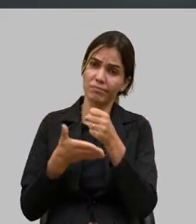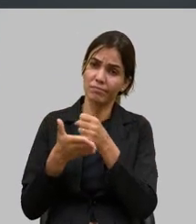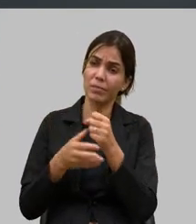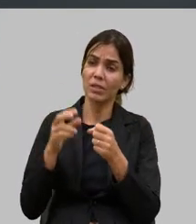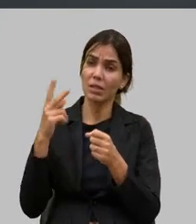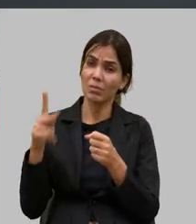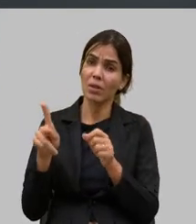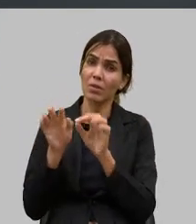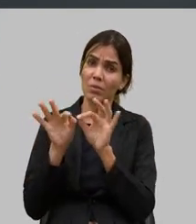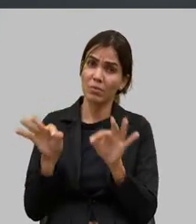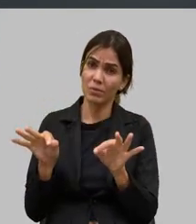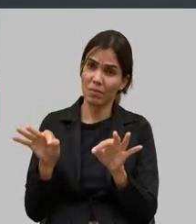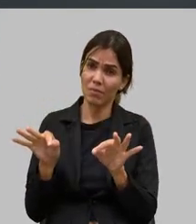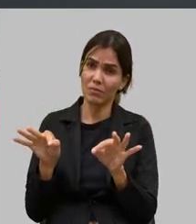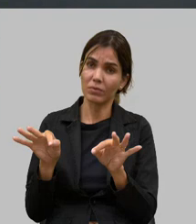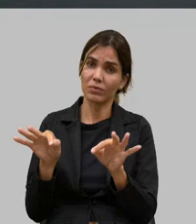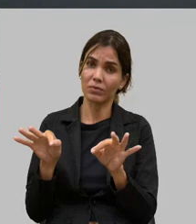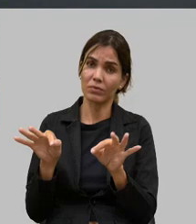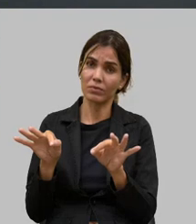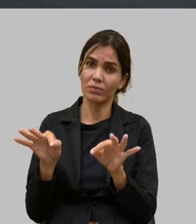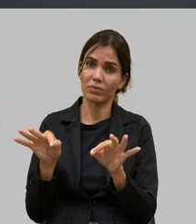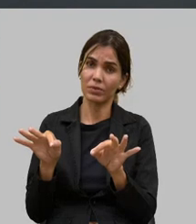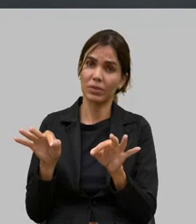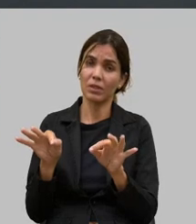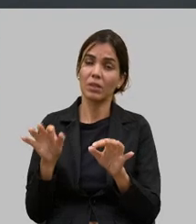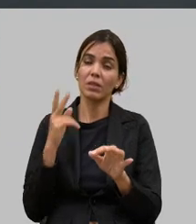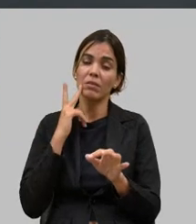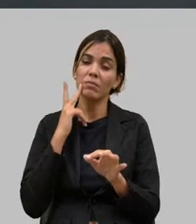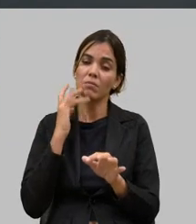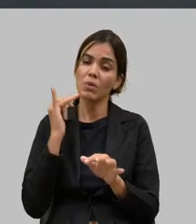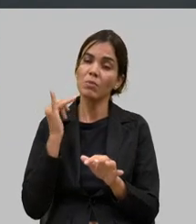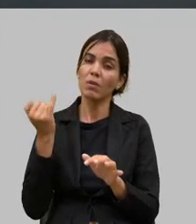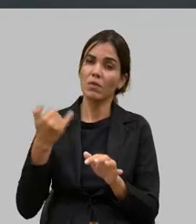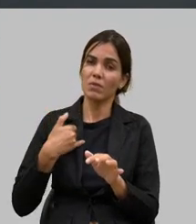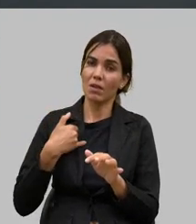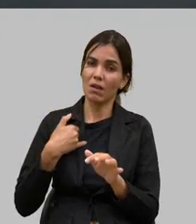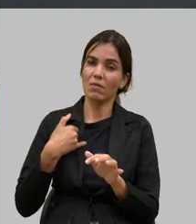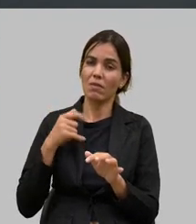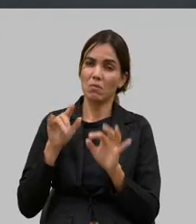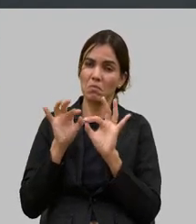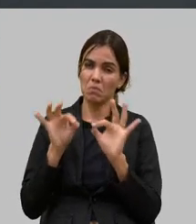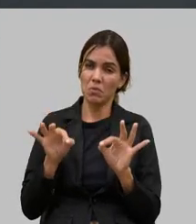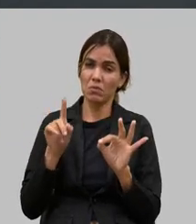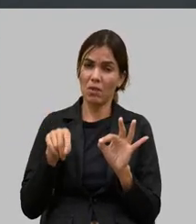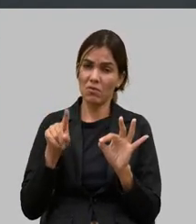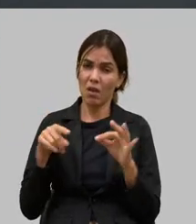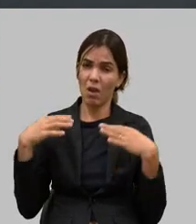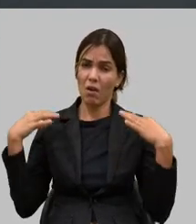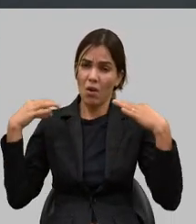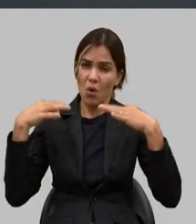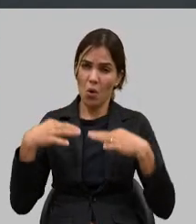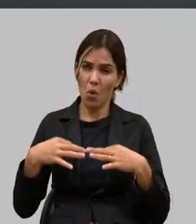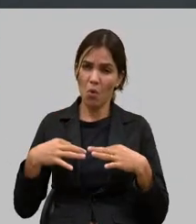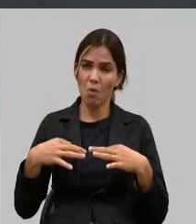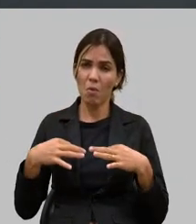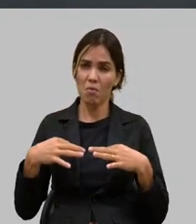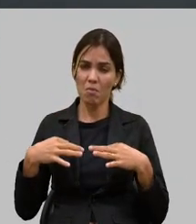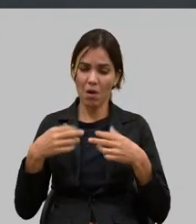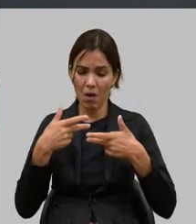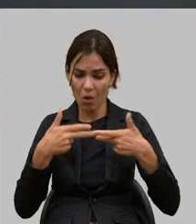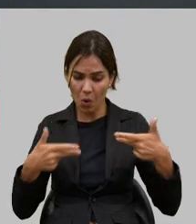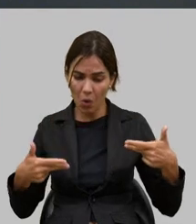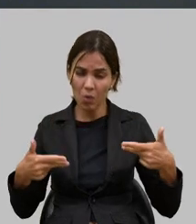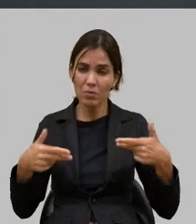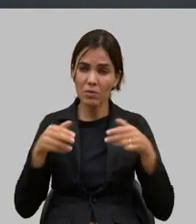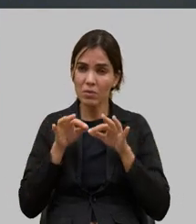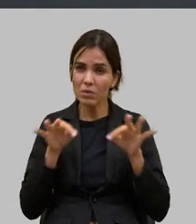meu pai sempre falava para mim humildade não é você vestir uma roupa simples escolher acessórios simples mas humildade é você